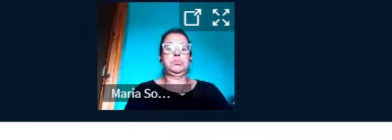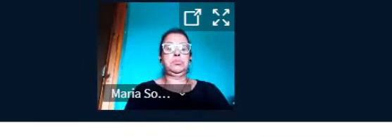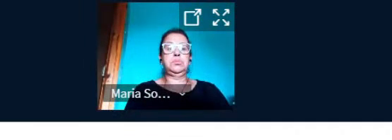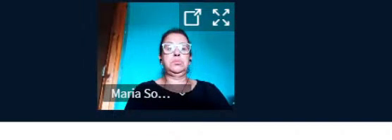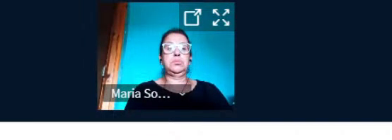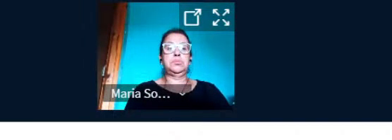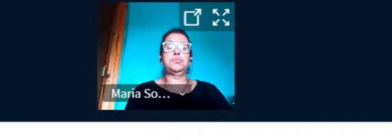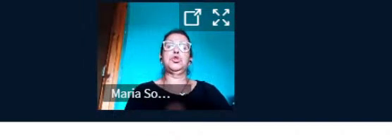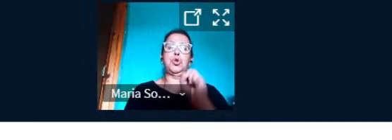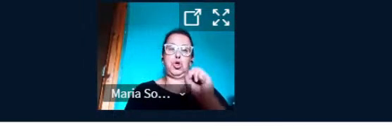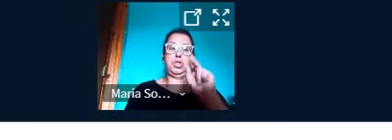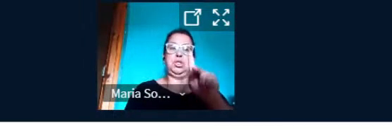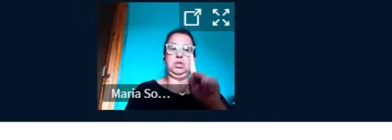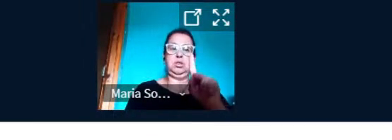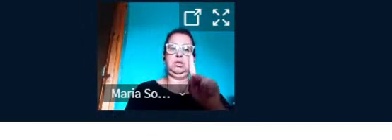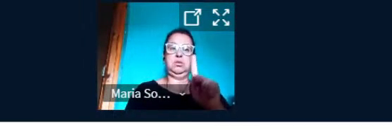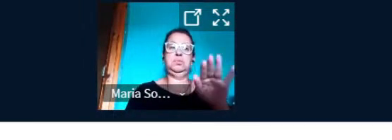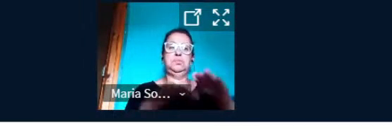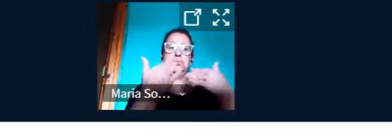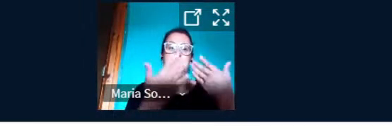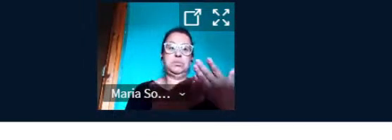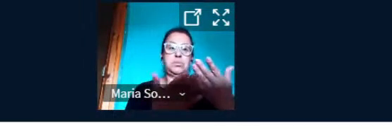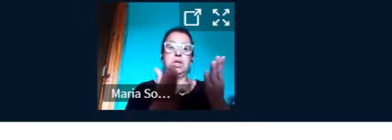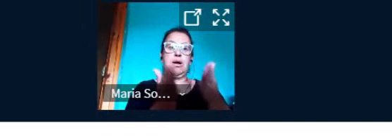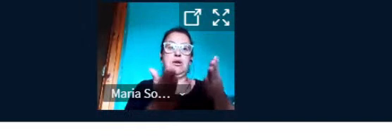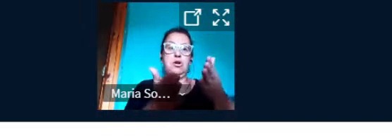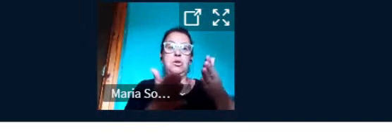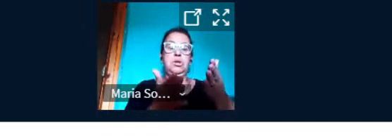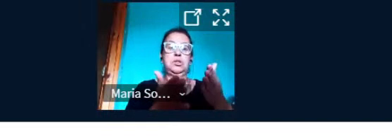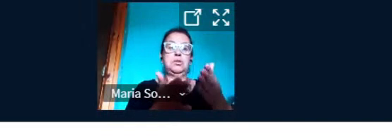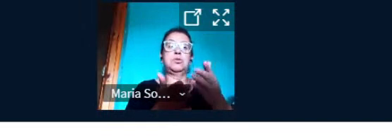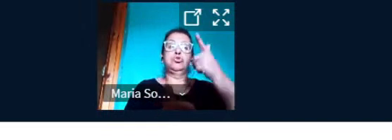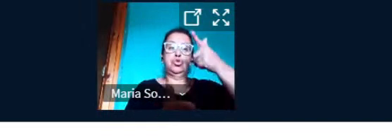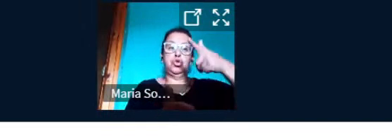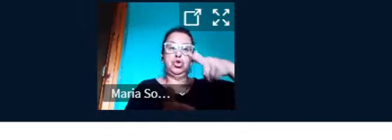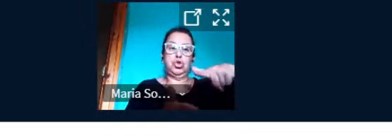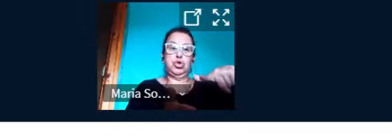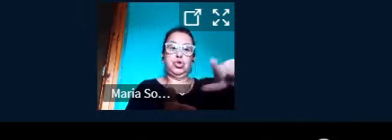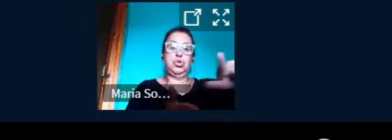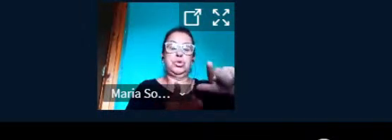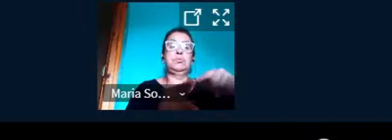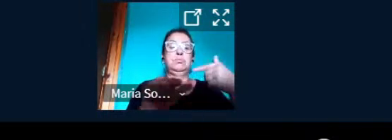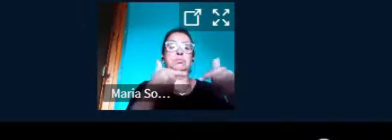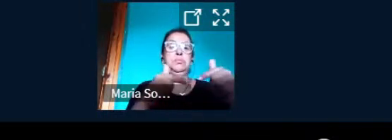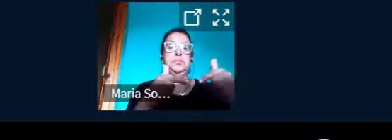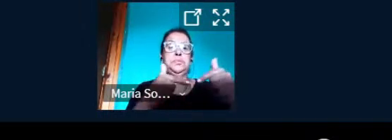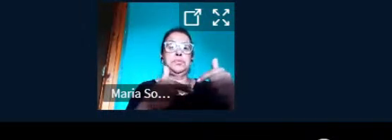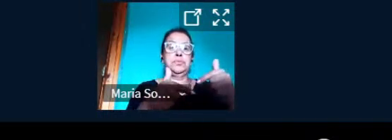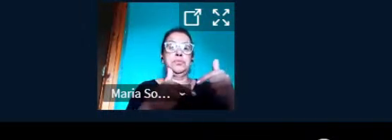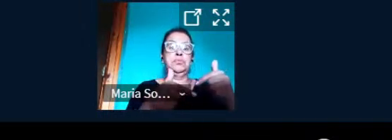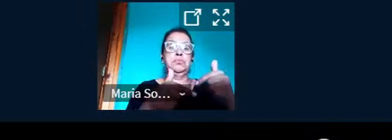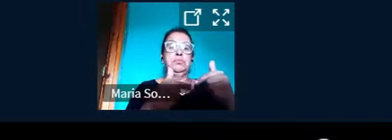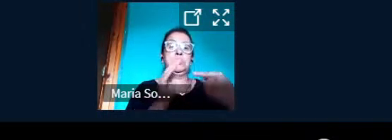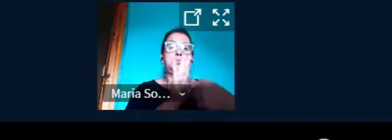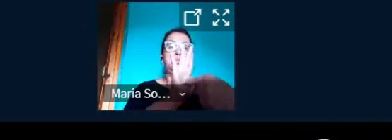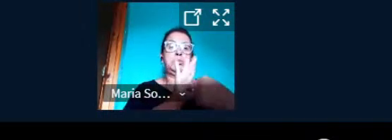Ok. Então, agora, dando condução aos trabalhos, não é? Passamos a exibir